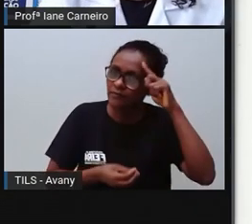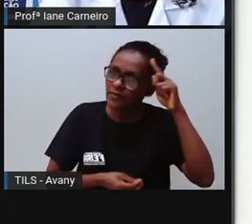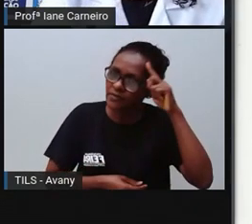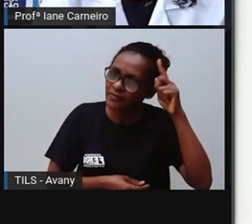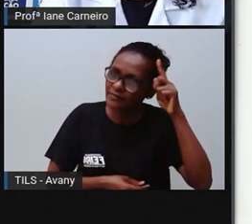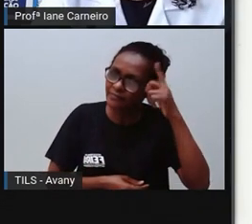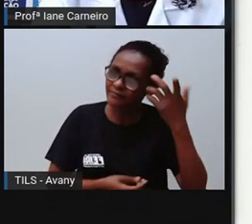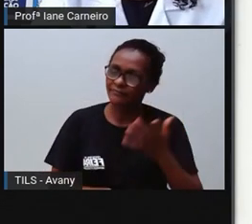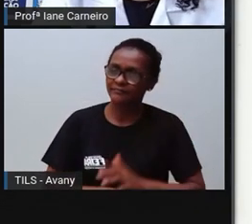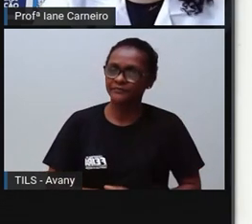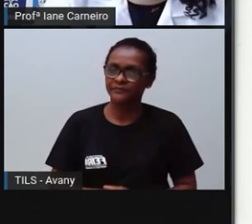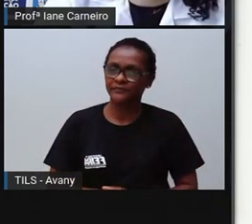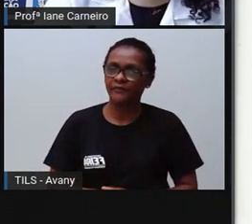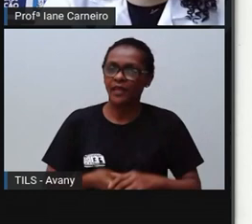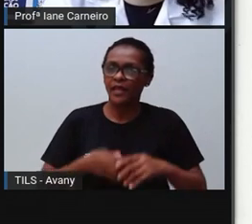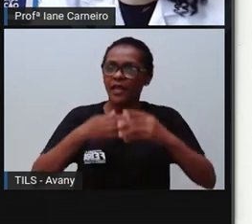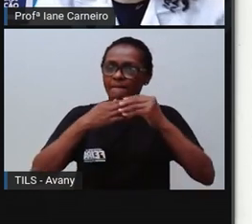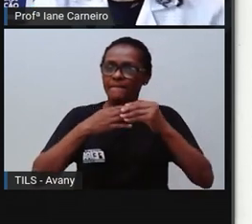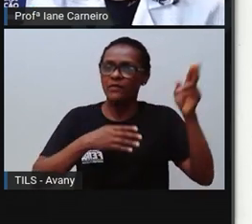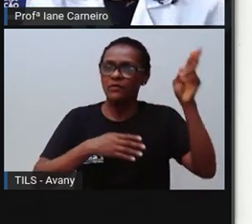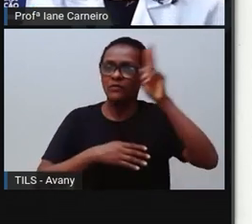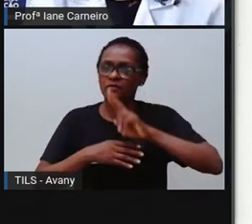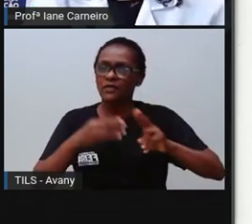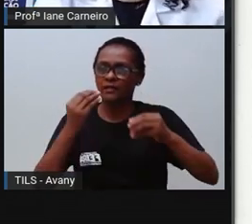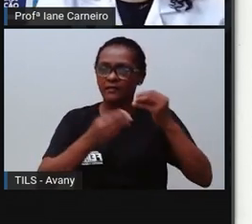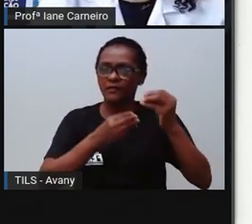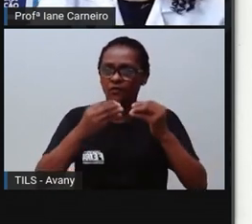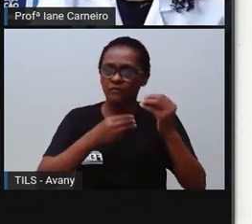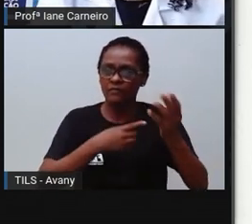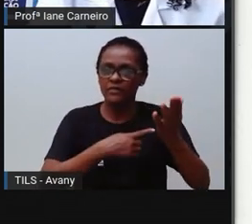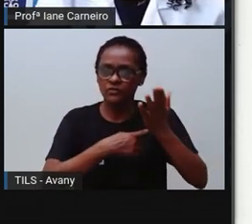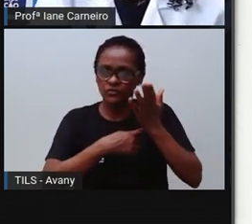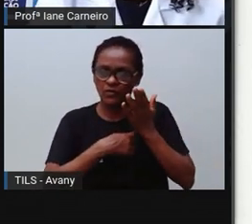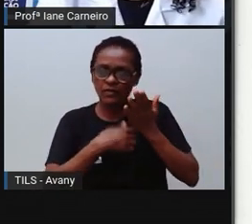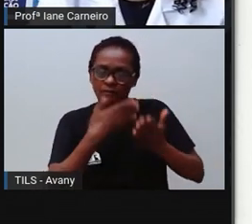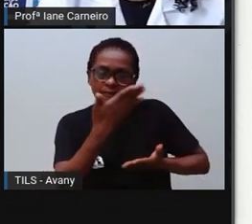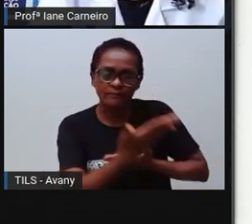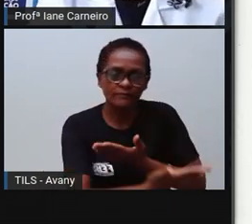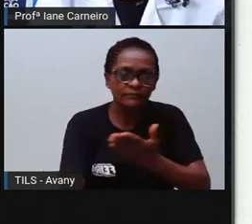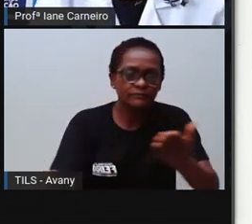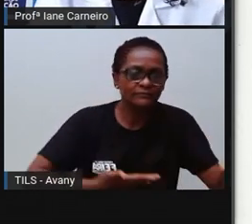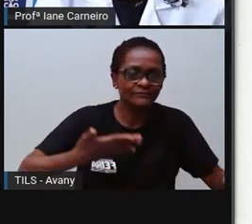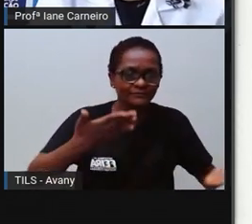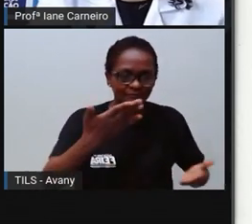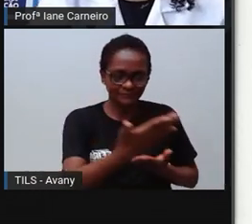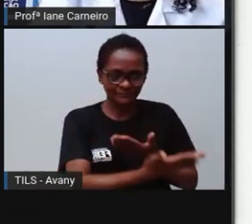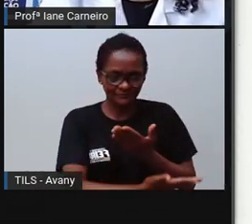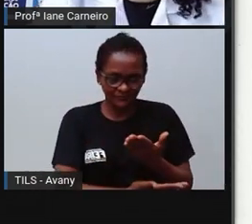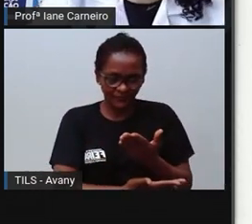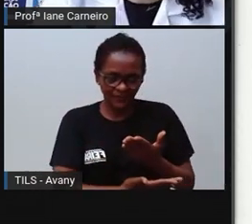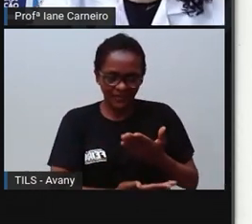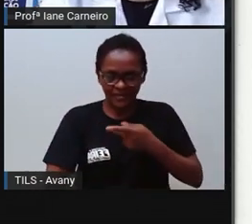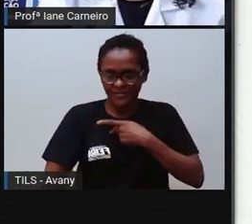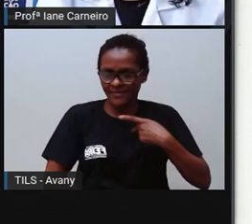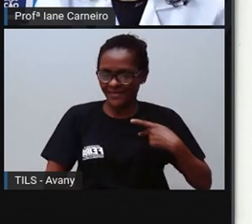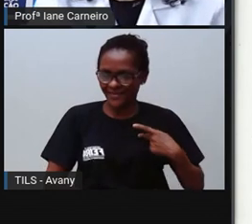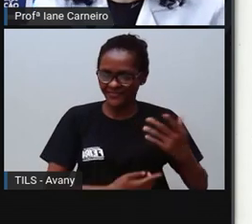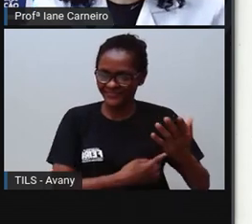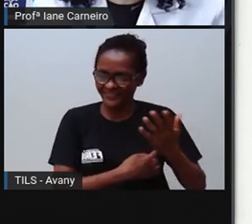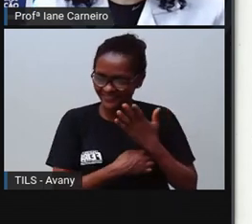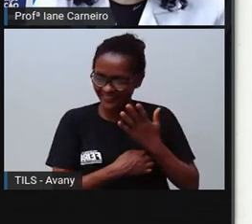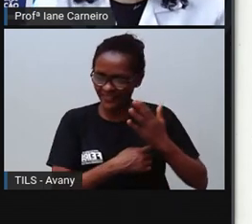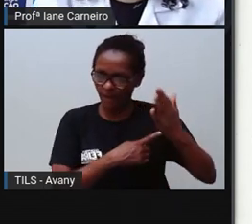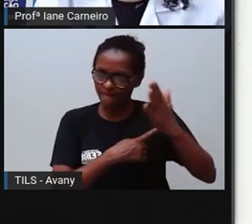As mãos servem para ajudar e para cuidar. As mãos servem para te manter saudável e